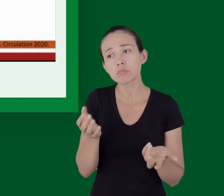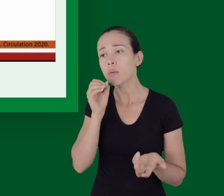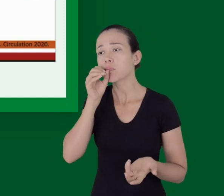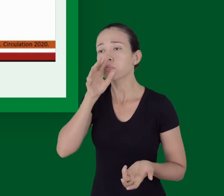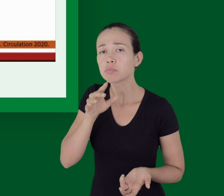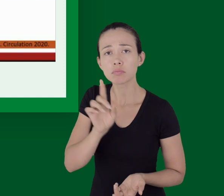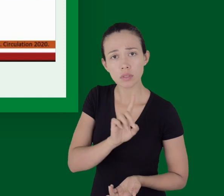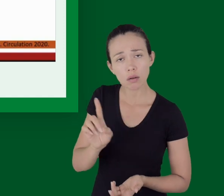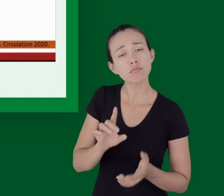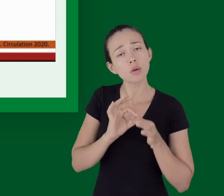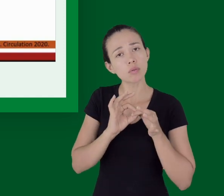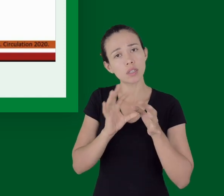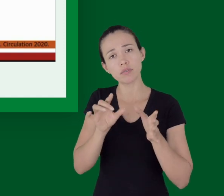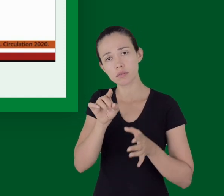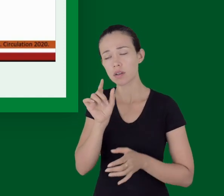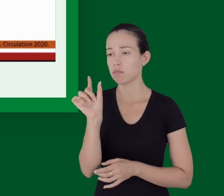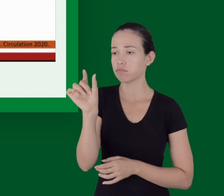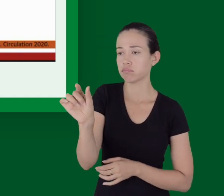primeiro, primeiramente, medir